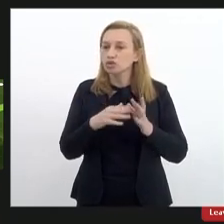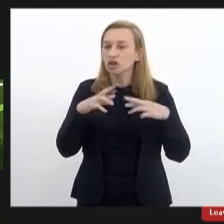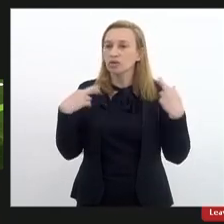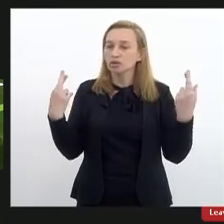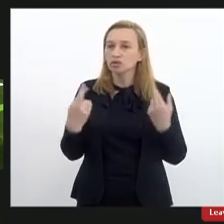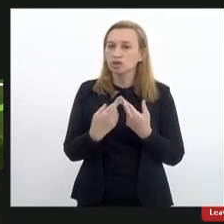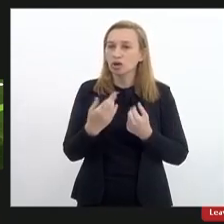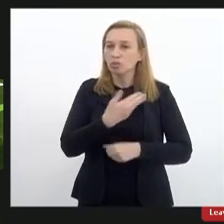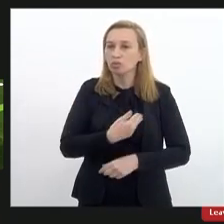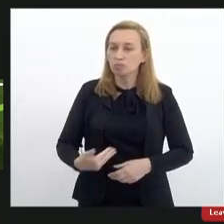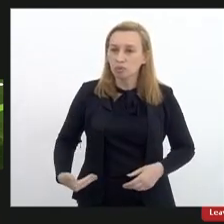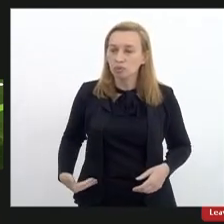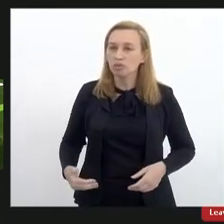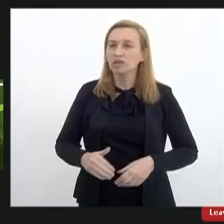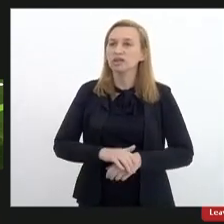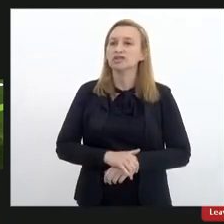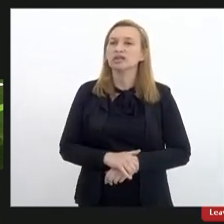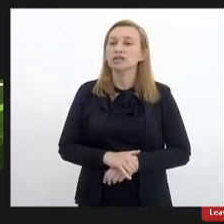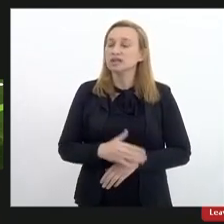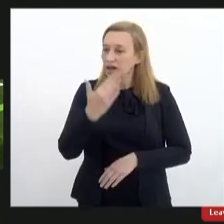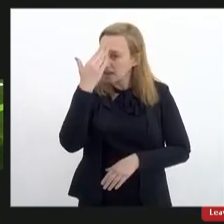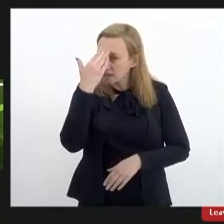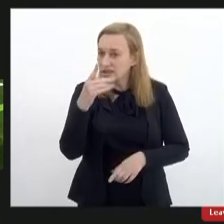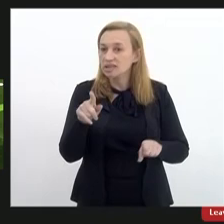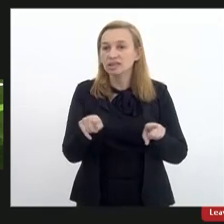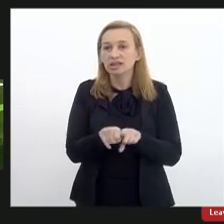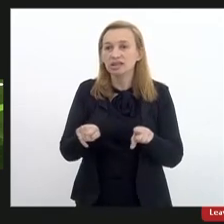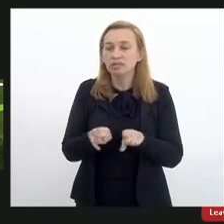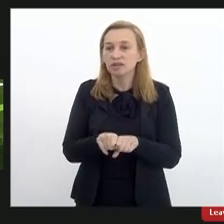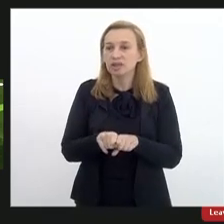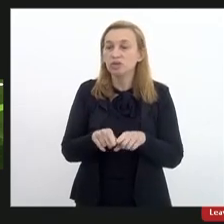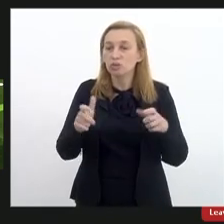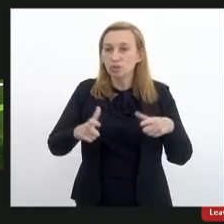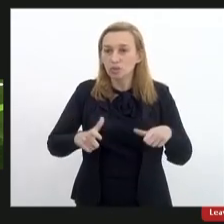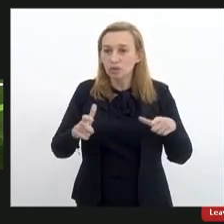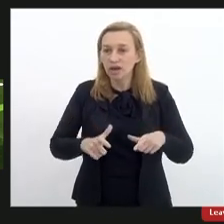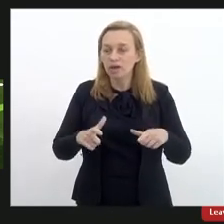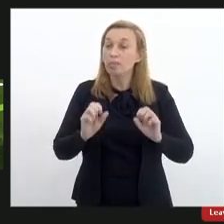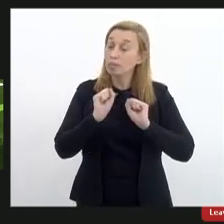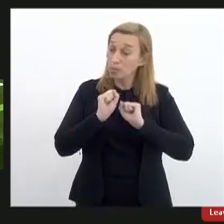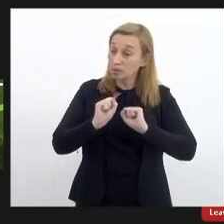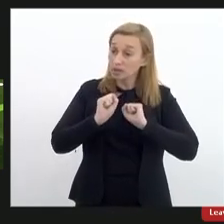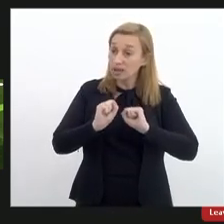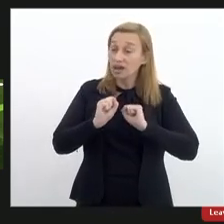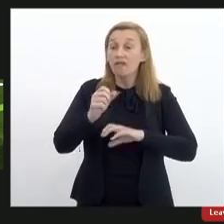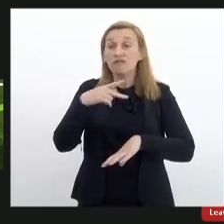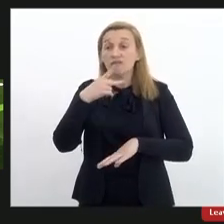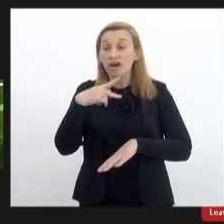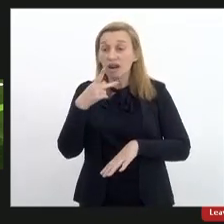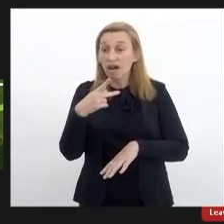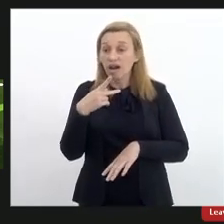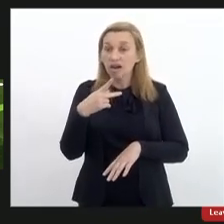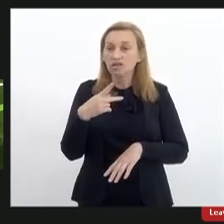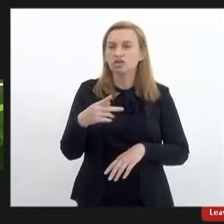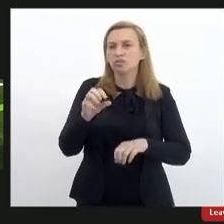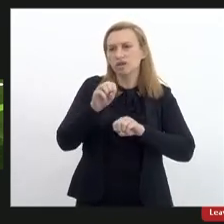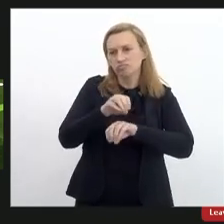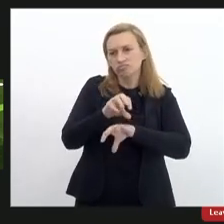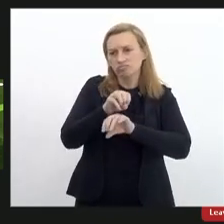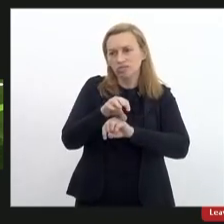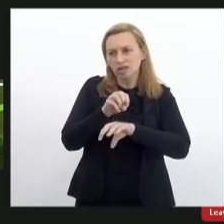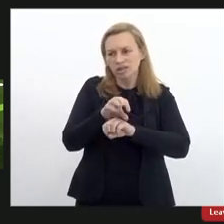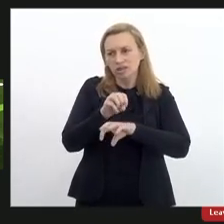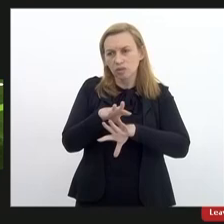e agradecer também o espaço para a gente poder falar sobre educação